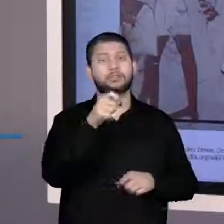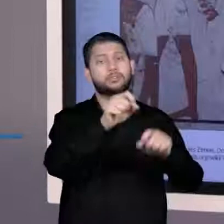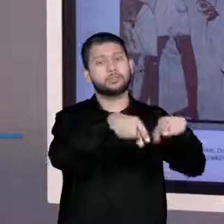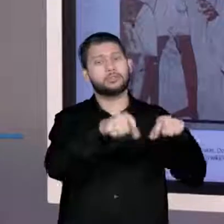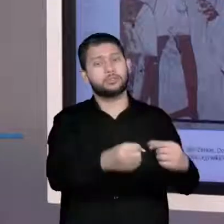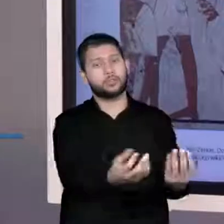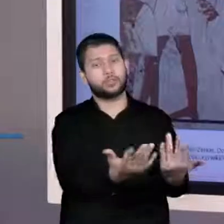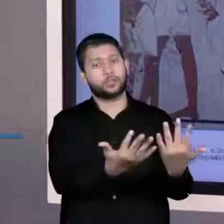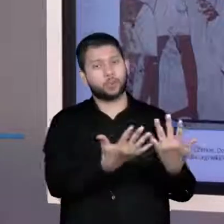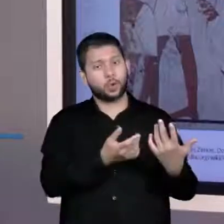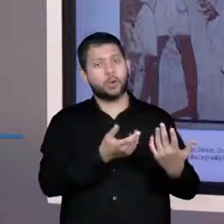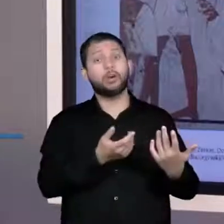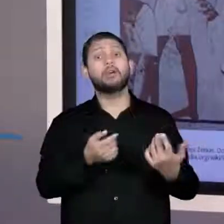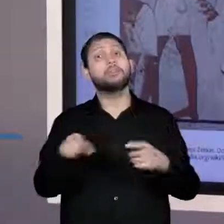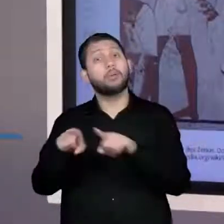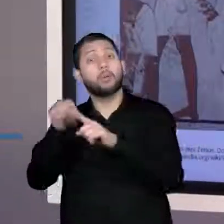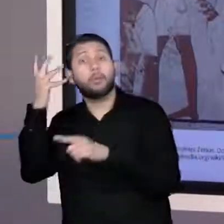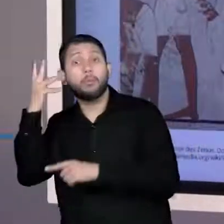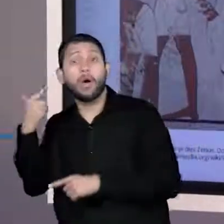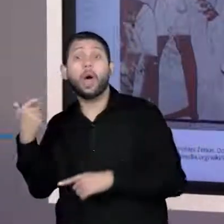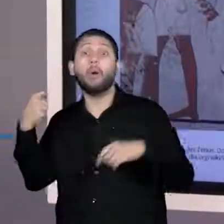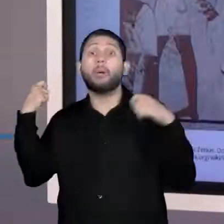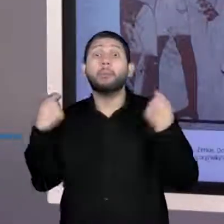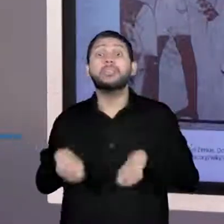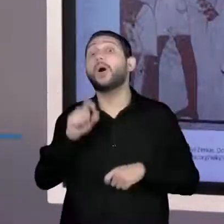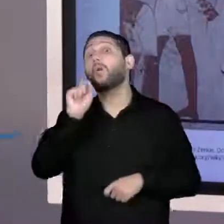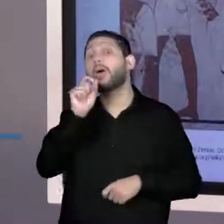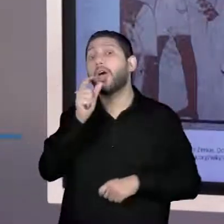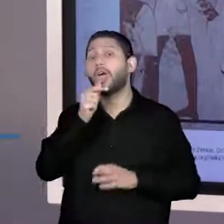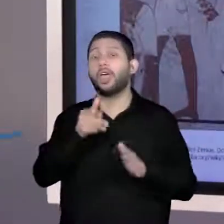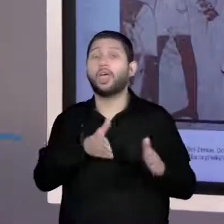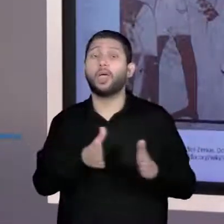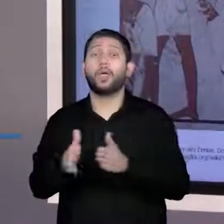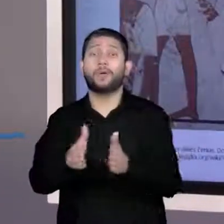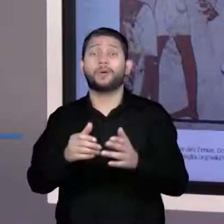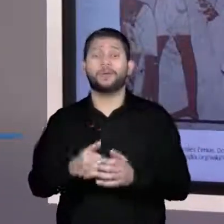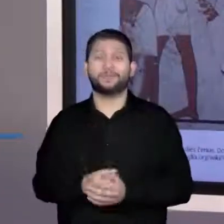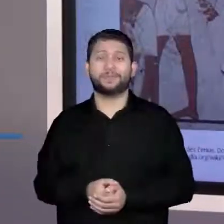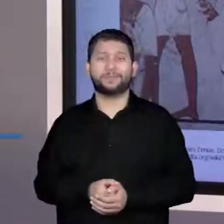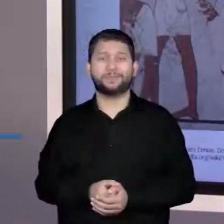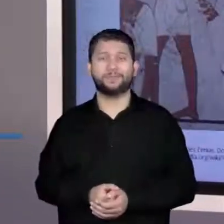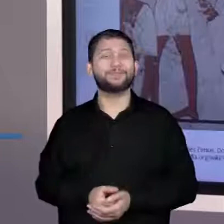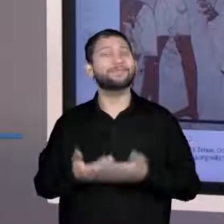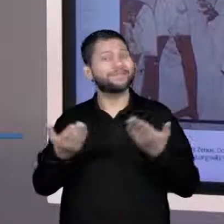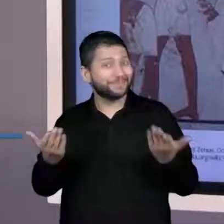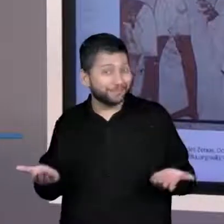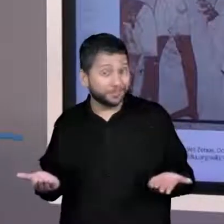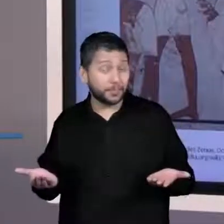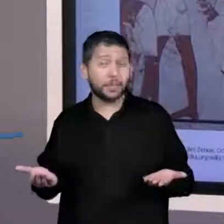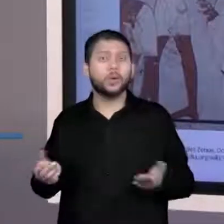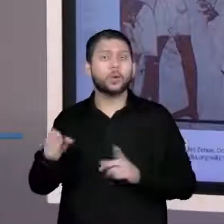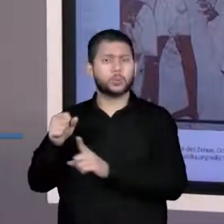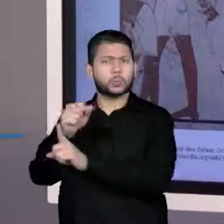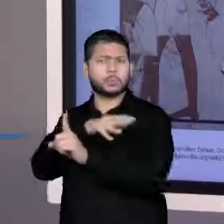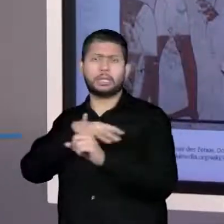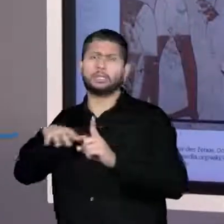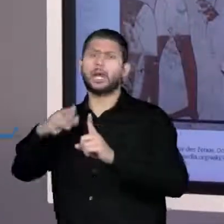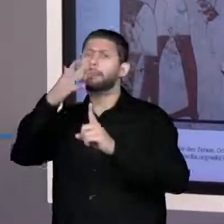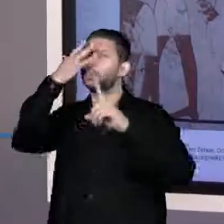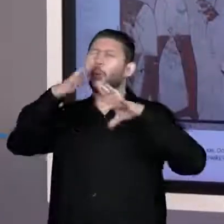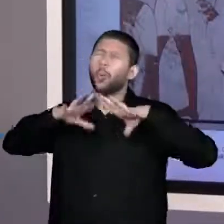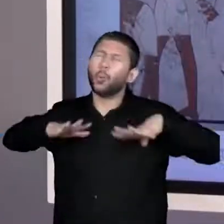humanidade, ela traz aí essa modificação do nomadismo para o sedentarismo, a fixação das